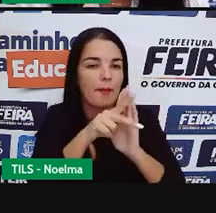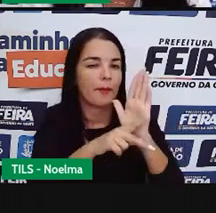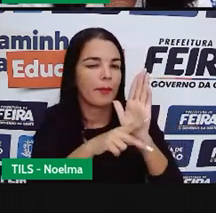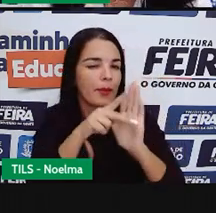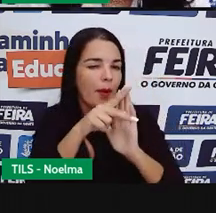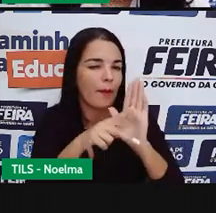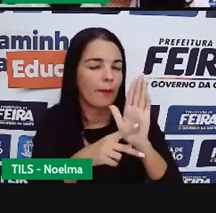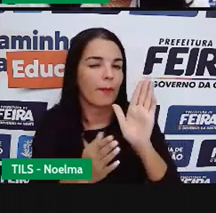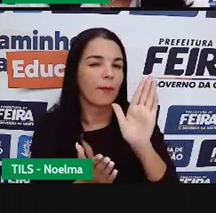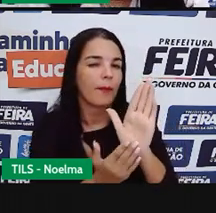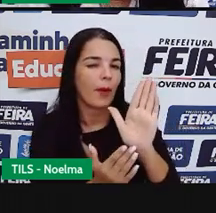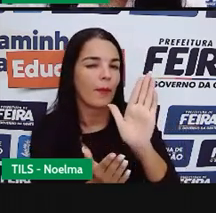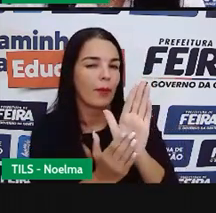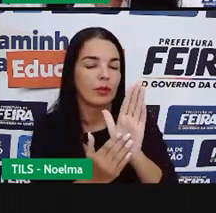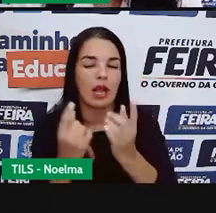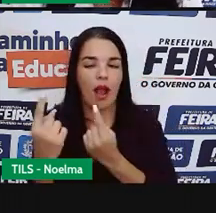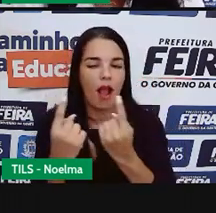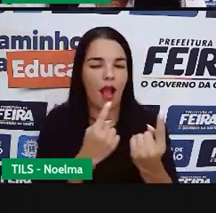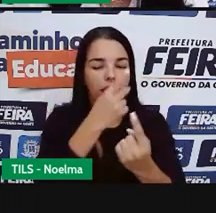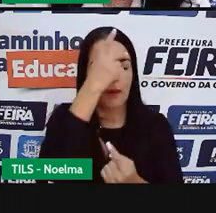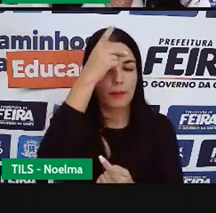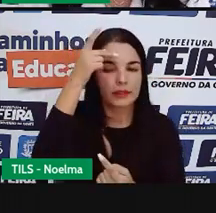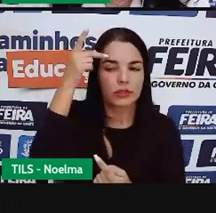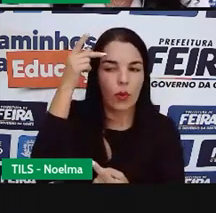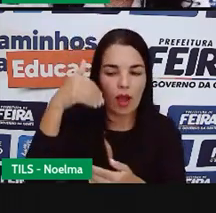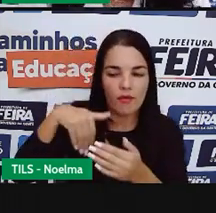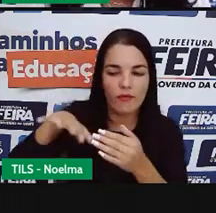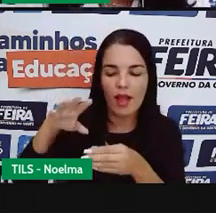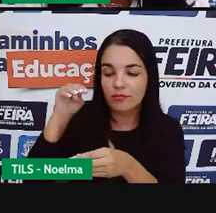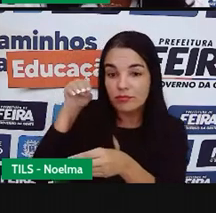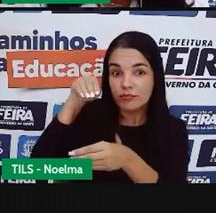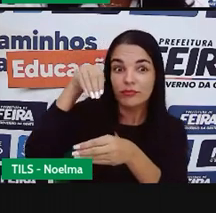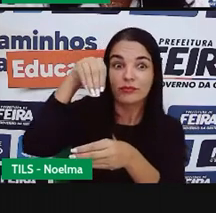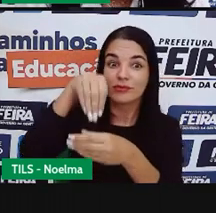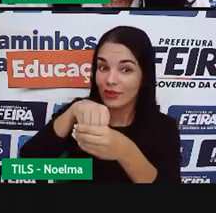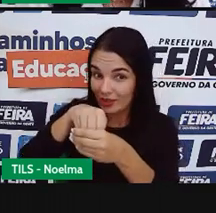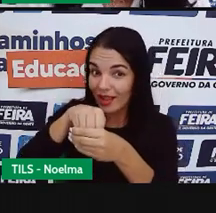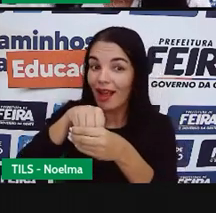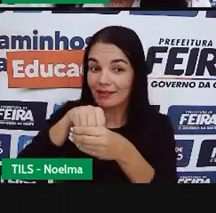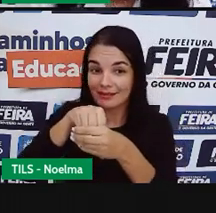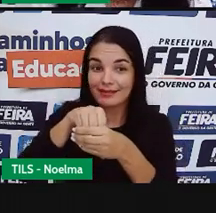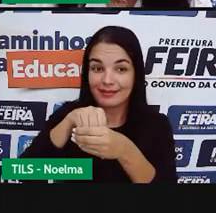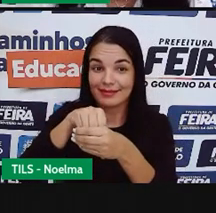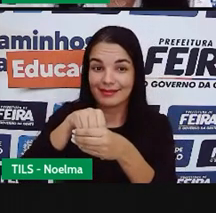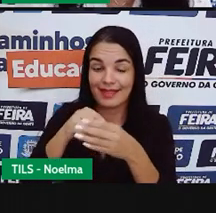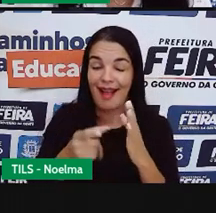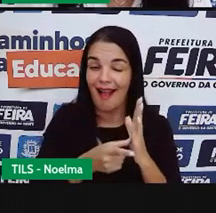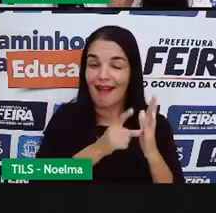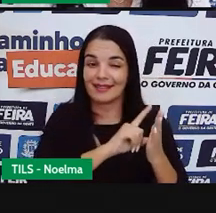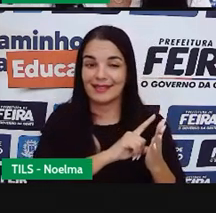de cada candidato, antes de irmos às urnas votar.